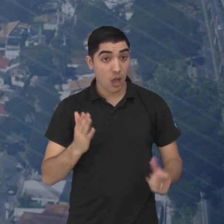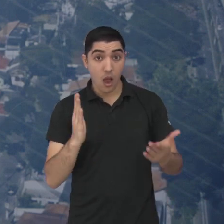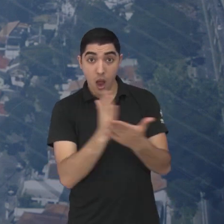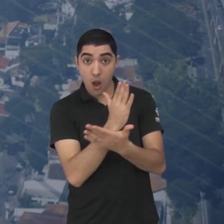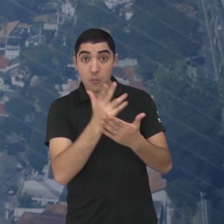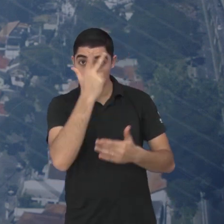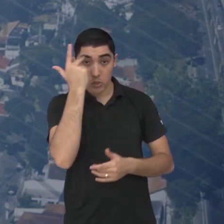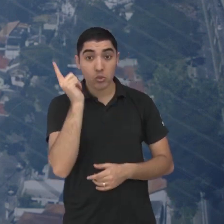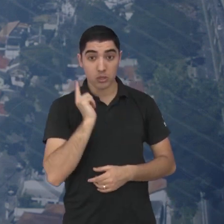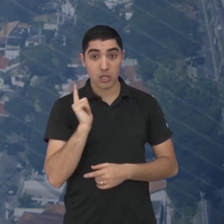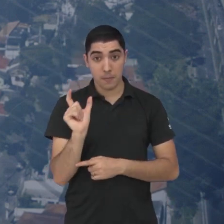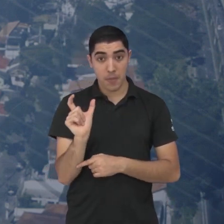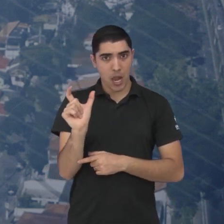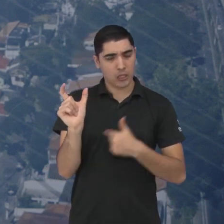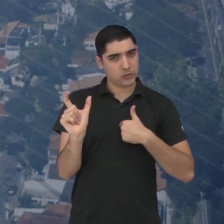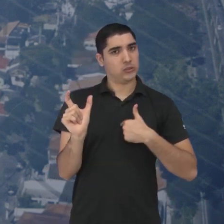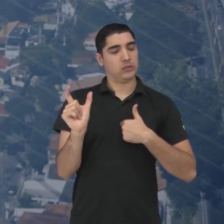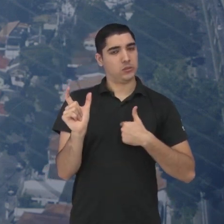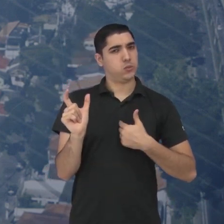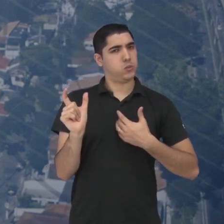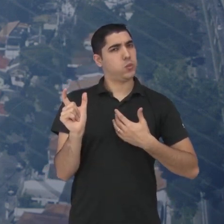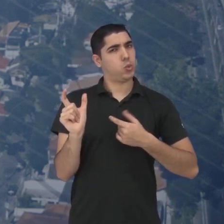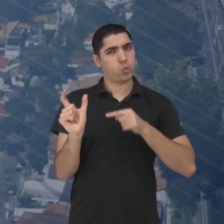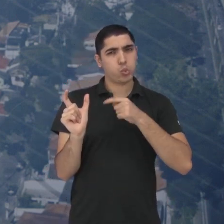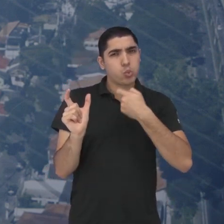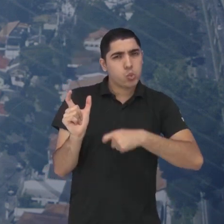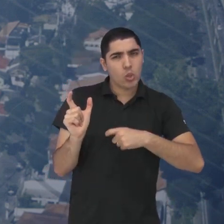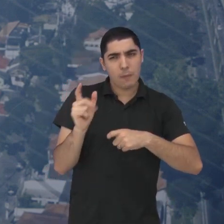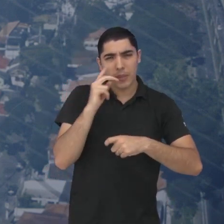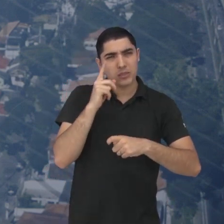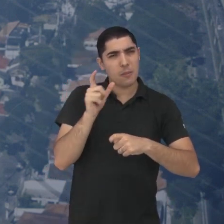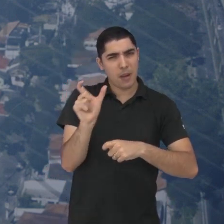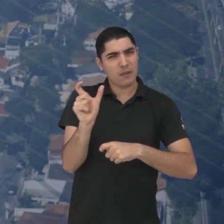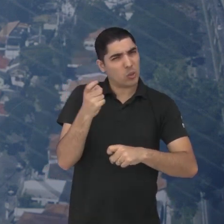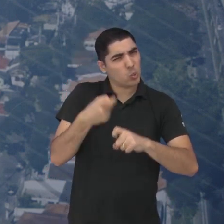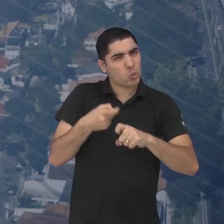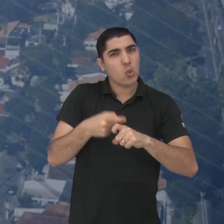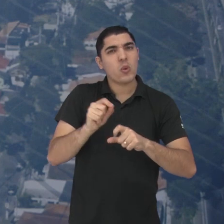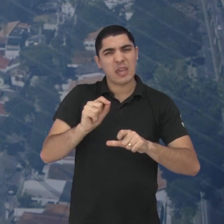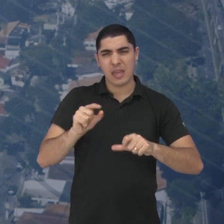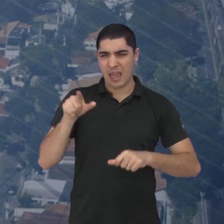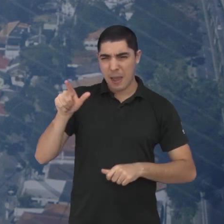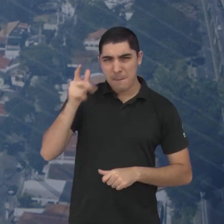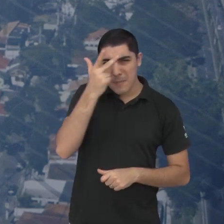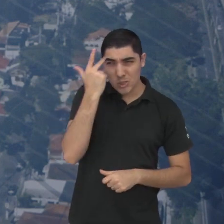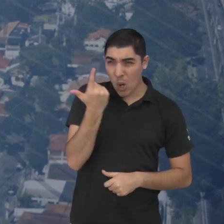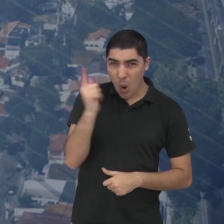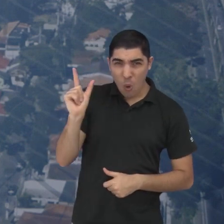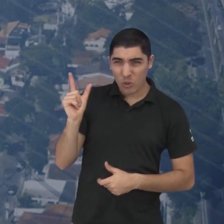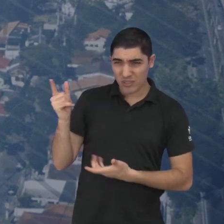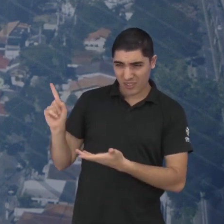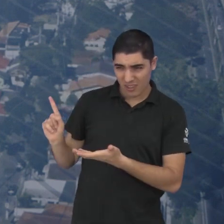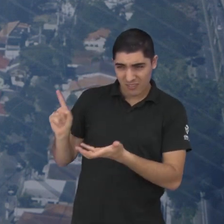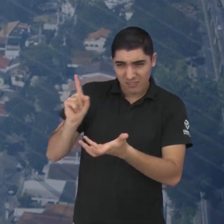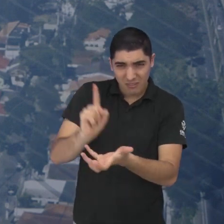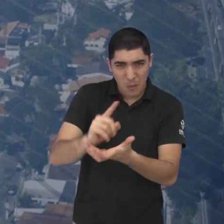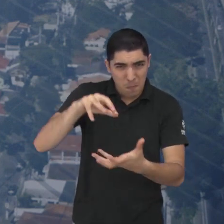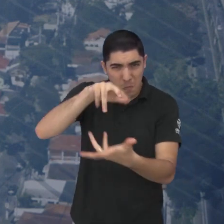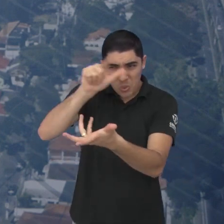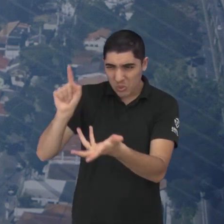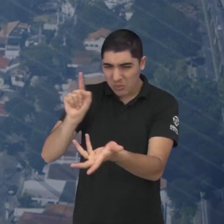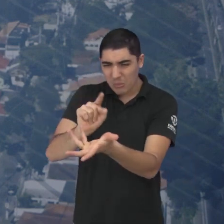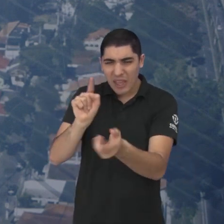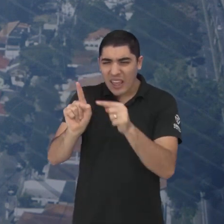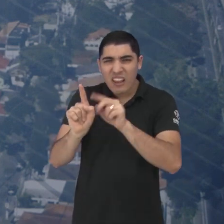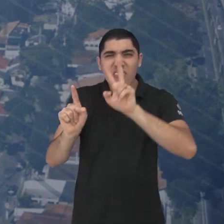usam a palavra que eu acho forte mas real a palavra sofrimento colocar mais um ser humano para ser exposto a